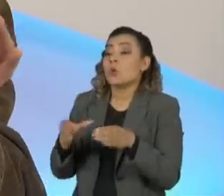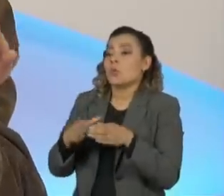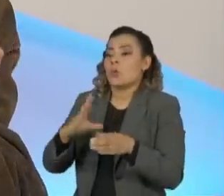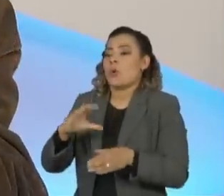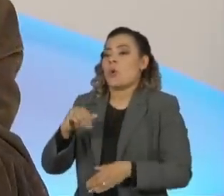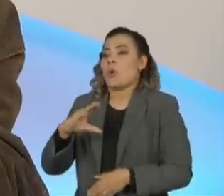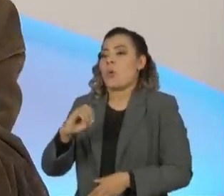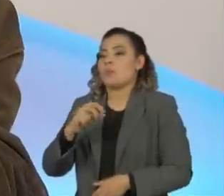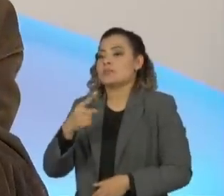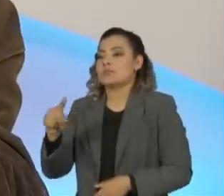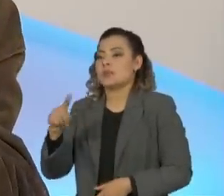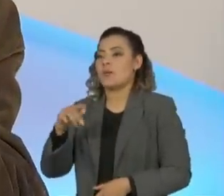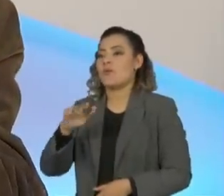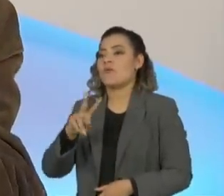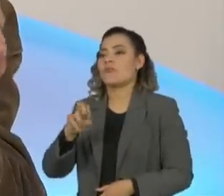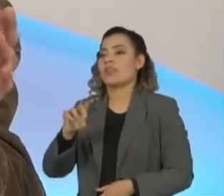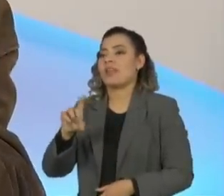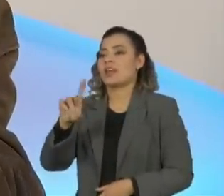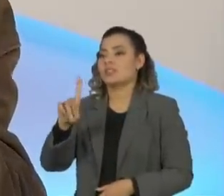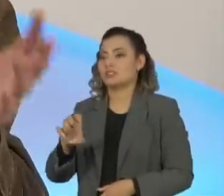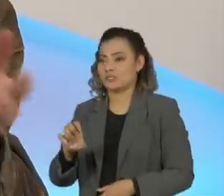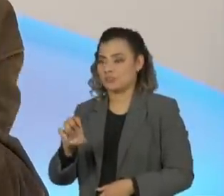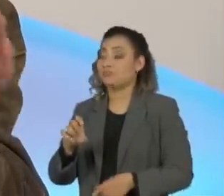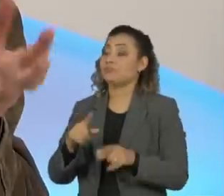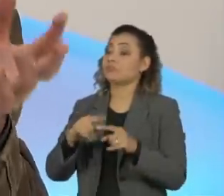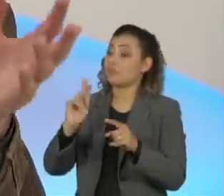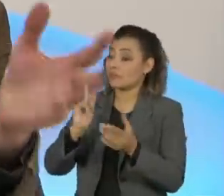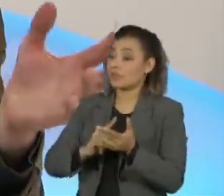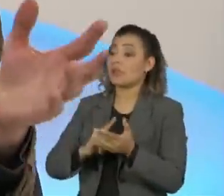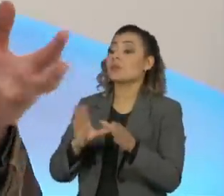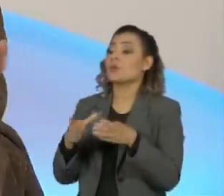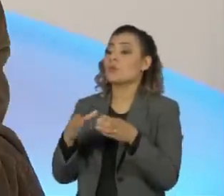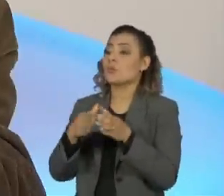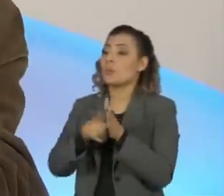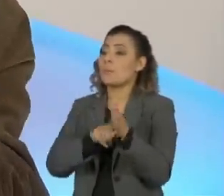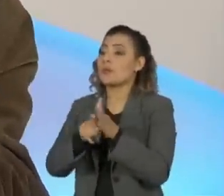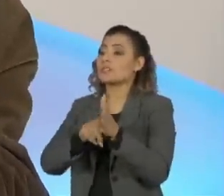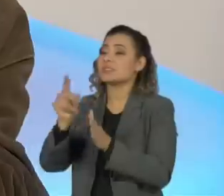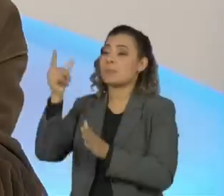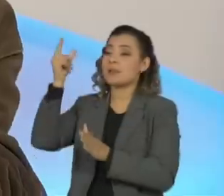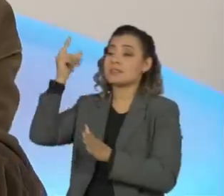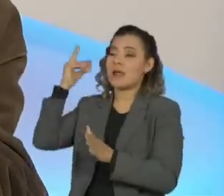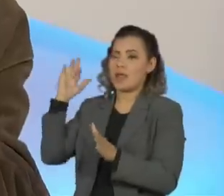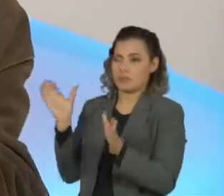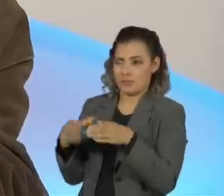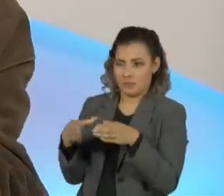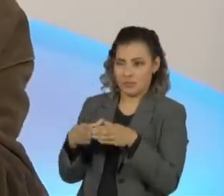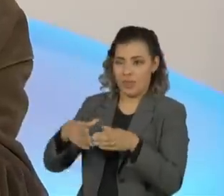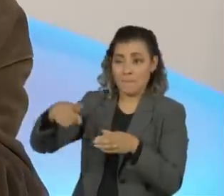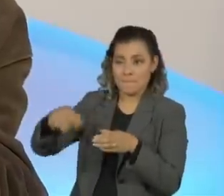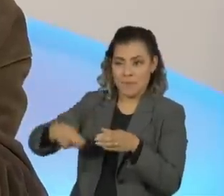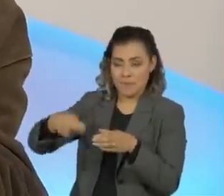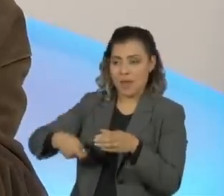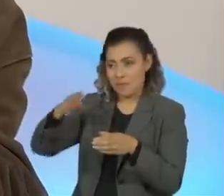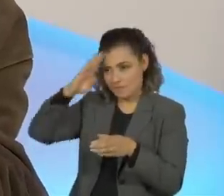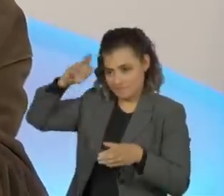que houve na ditadura, se é para você fazer a Comissão da Verdade, tem pessoas da esquerda que assaltaram,